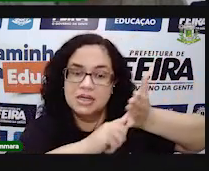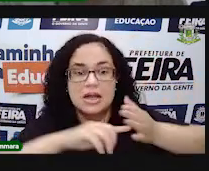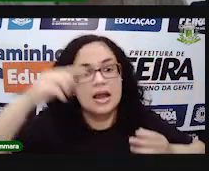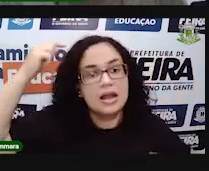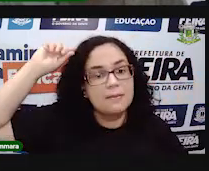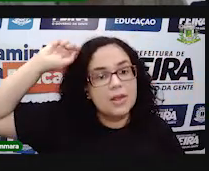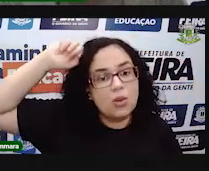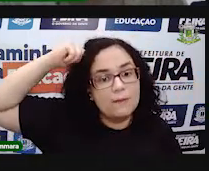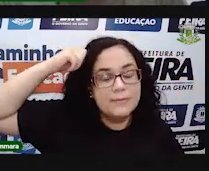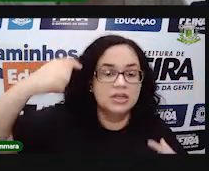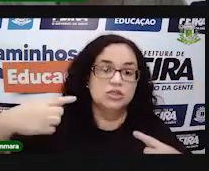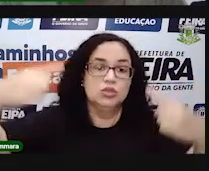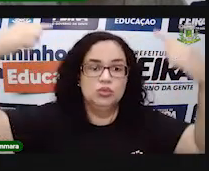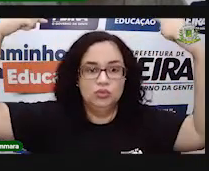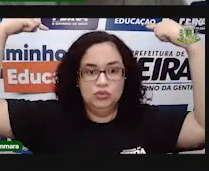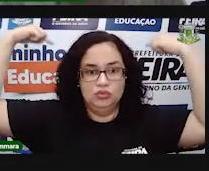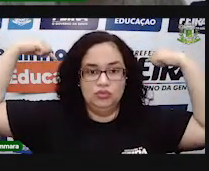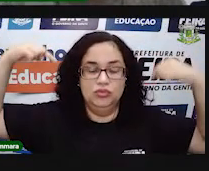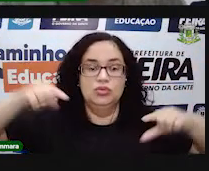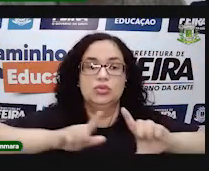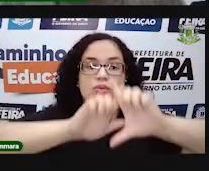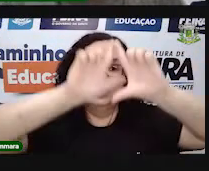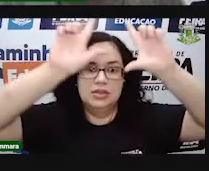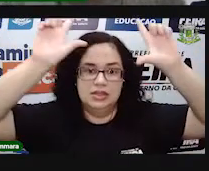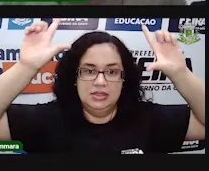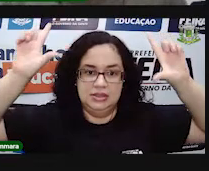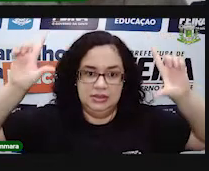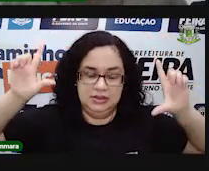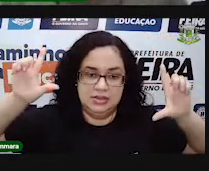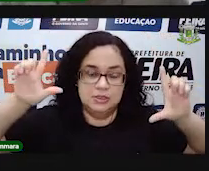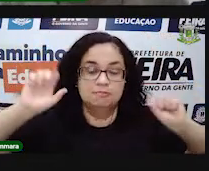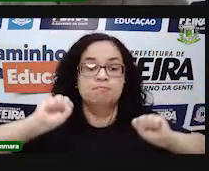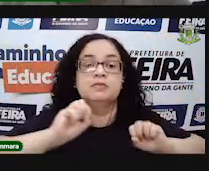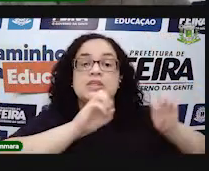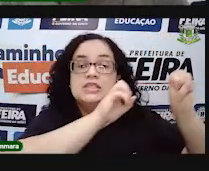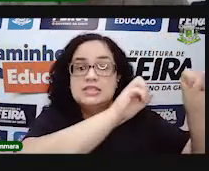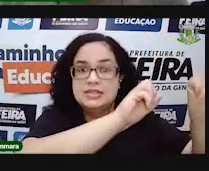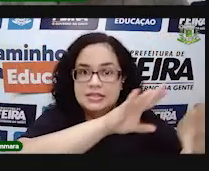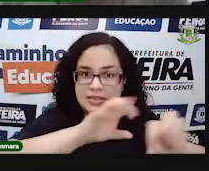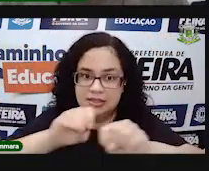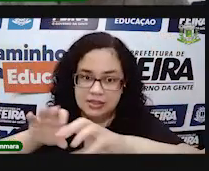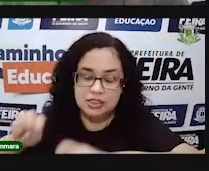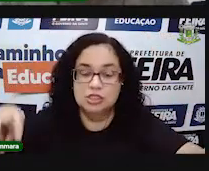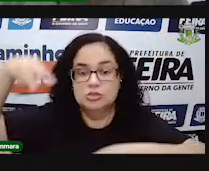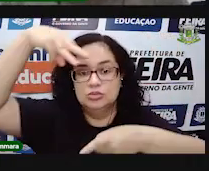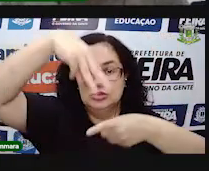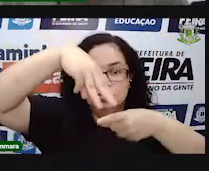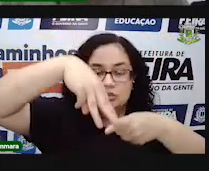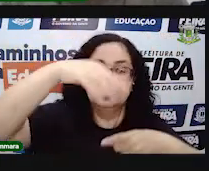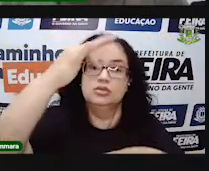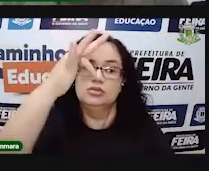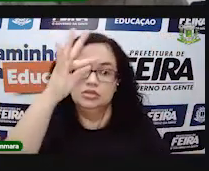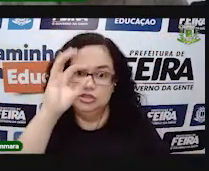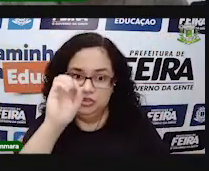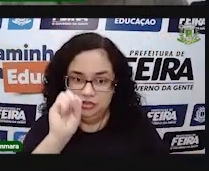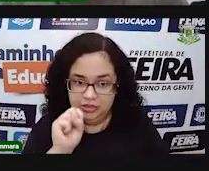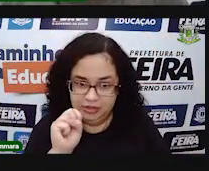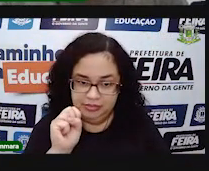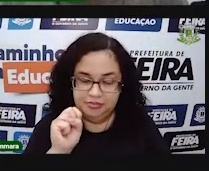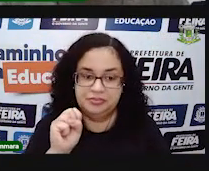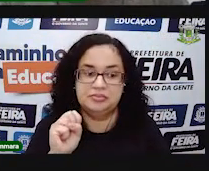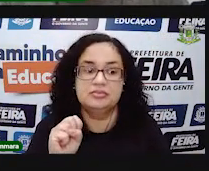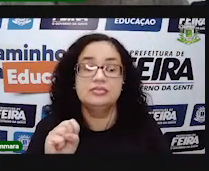tenho pele branca, cabelo preto, e, ao fundo, o cartaz da Secretaria Municipal de